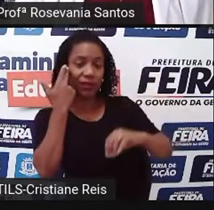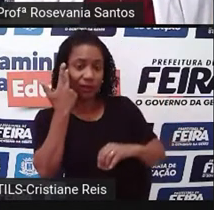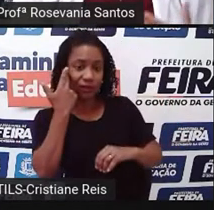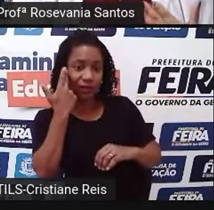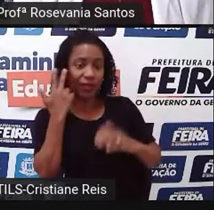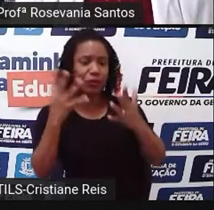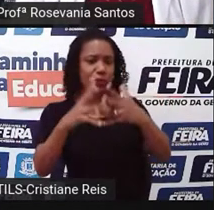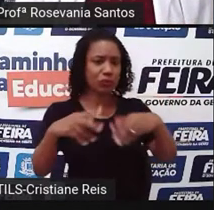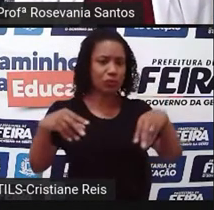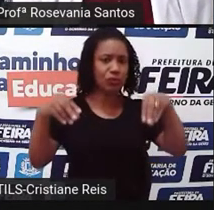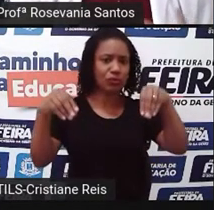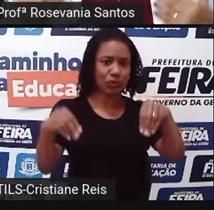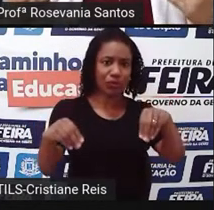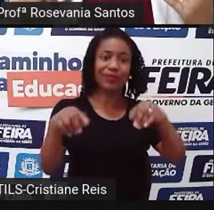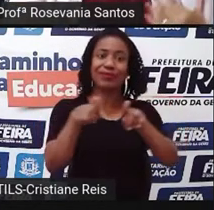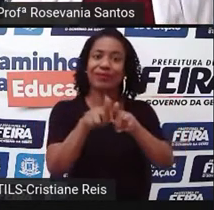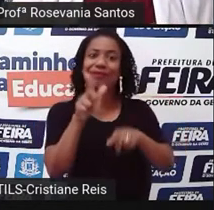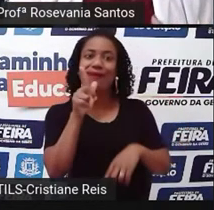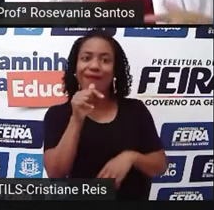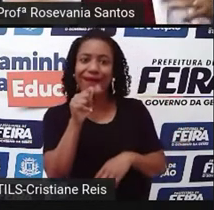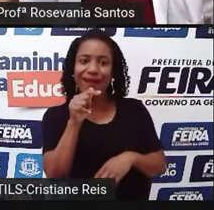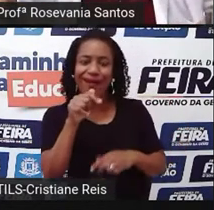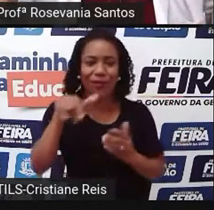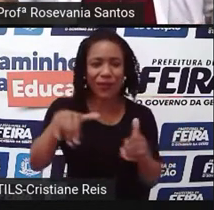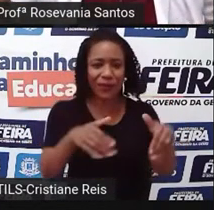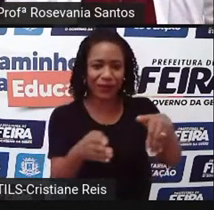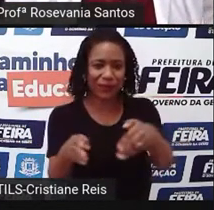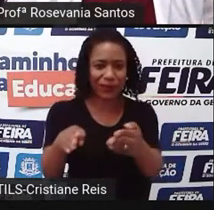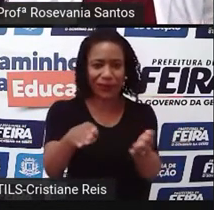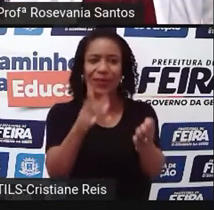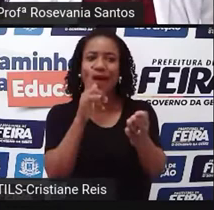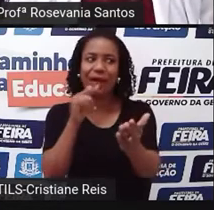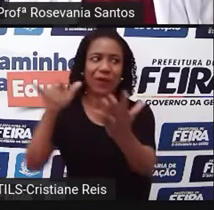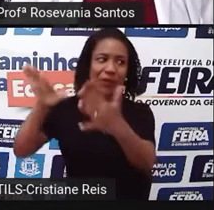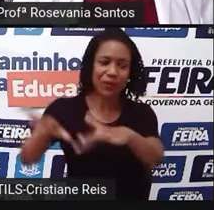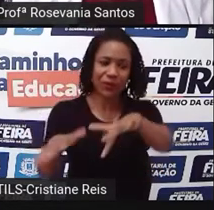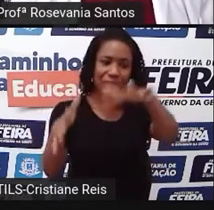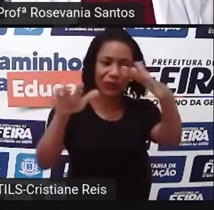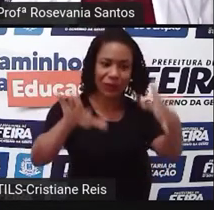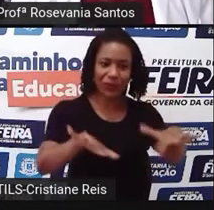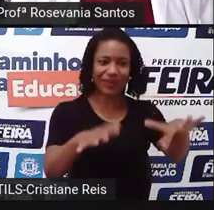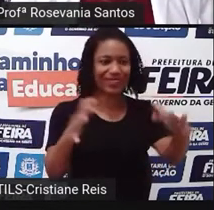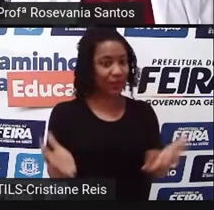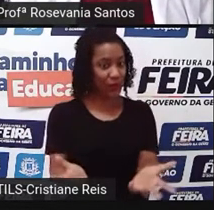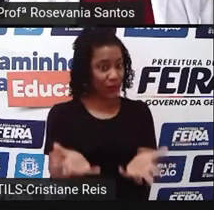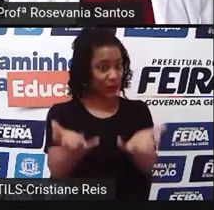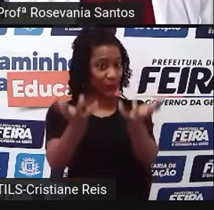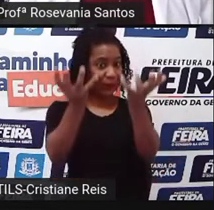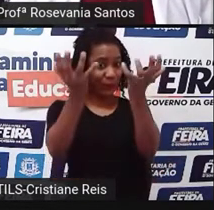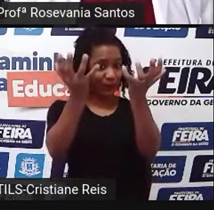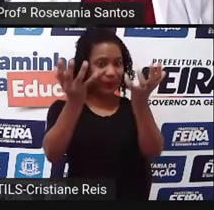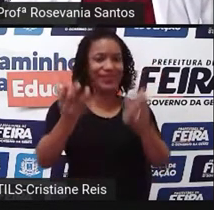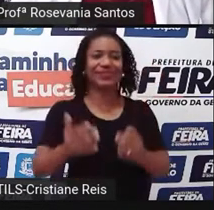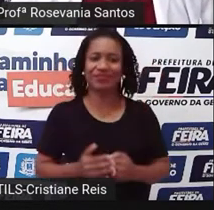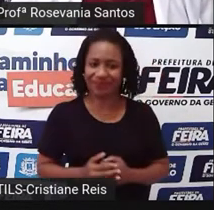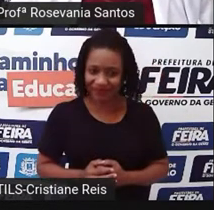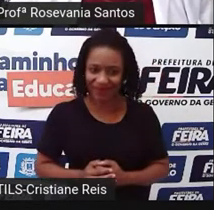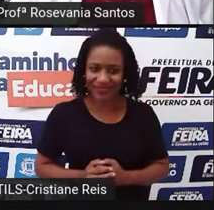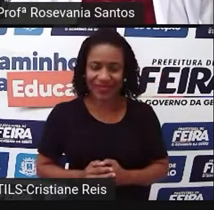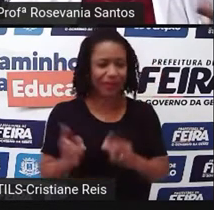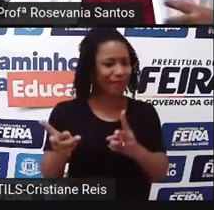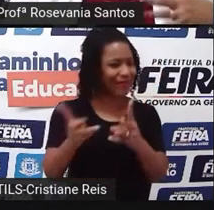mais preservado, com água no ambiente e a vegetação, né? Bastante exuberante para chamar. Então, ela é um perfeito